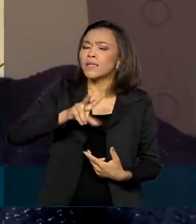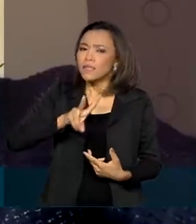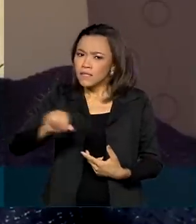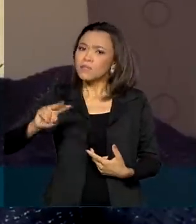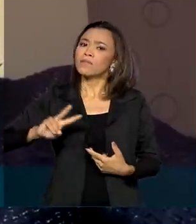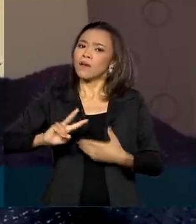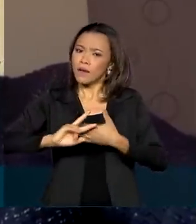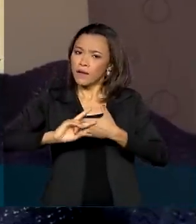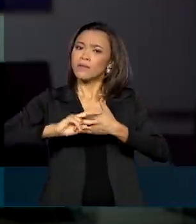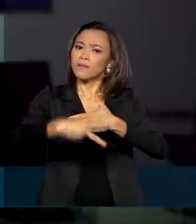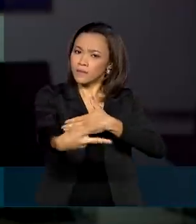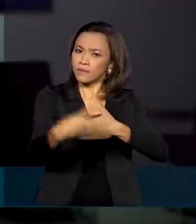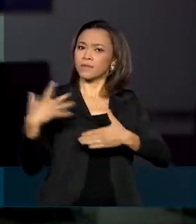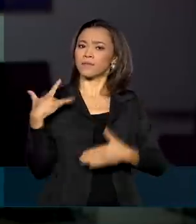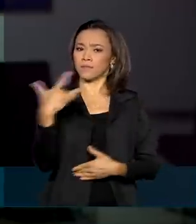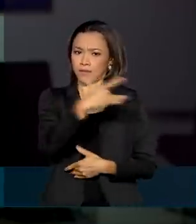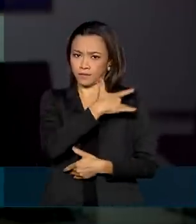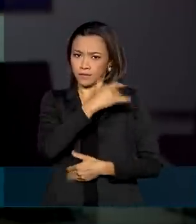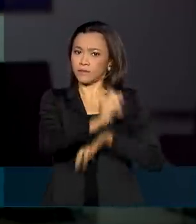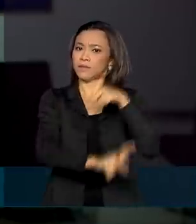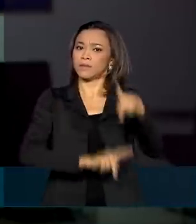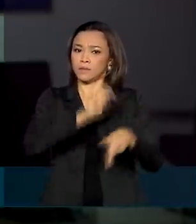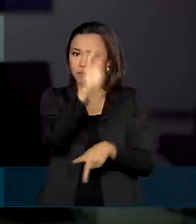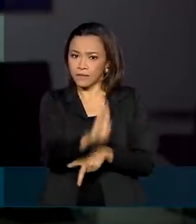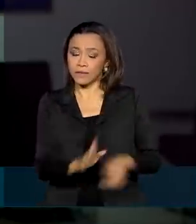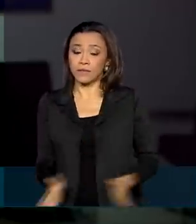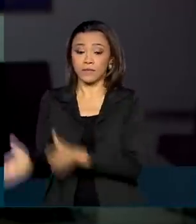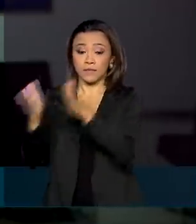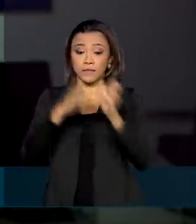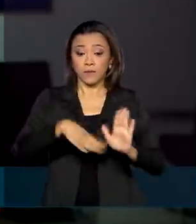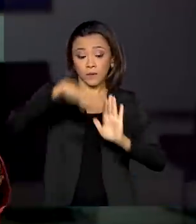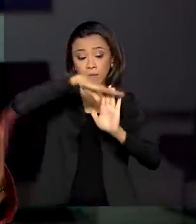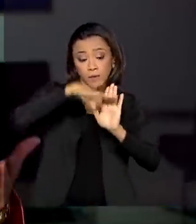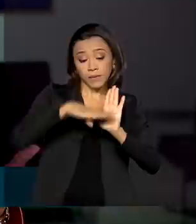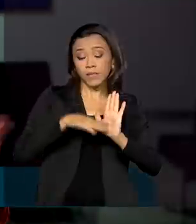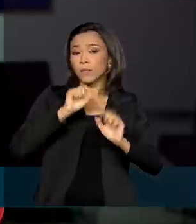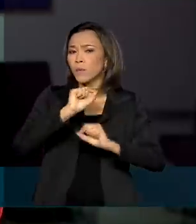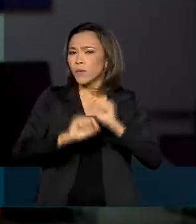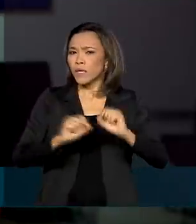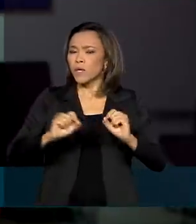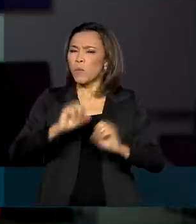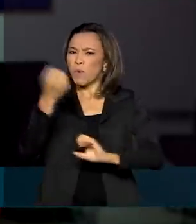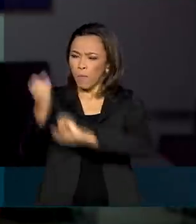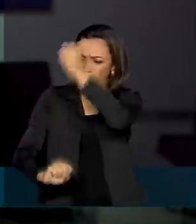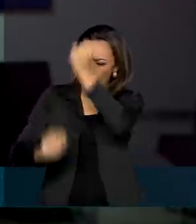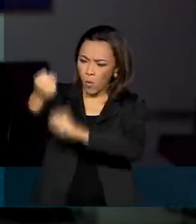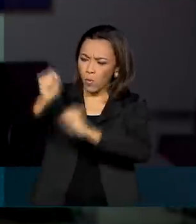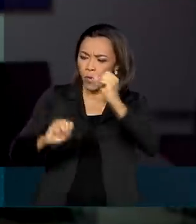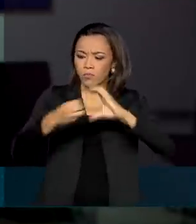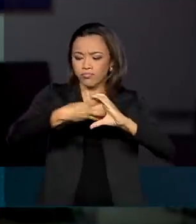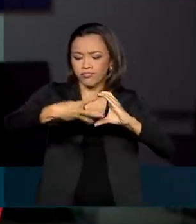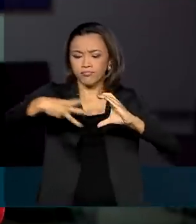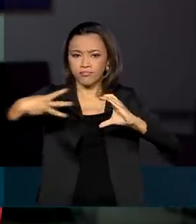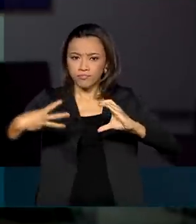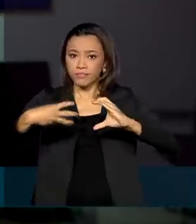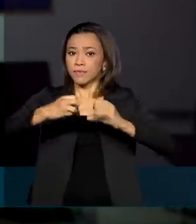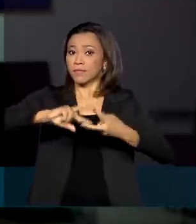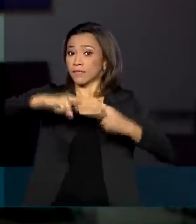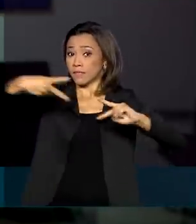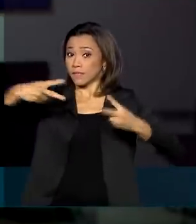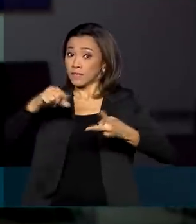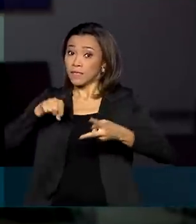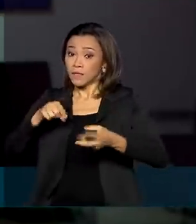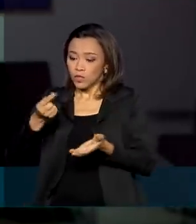da população brasileira. O programa prevê o desenvolvimento da indústria genômica, o financiamento de novas pesquisas e a